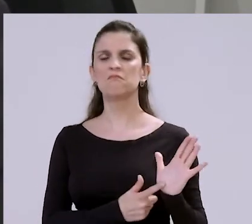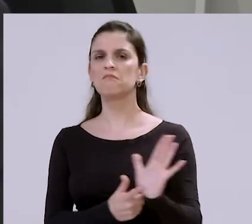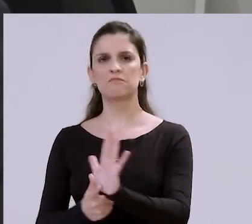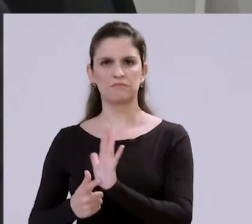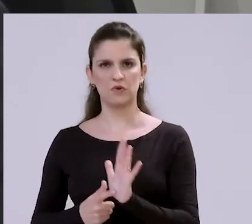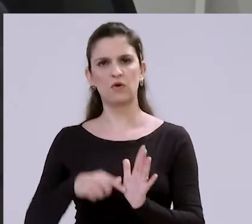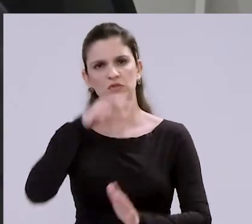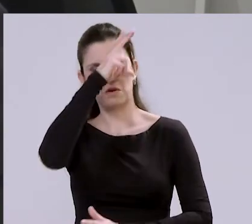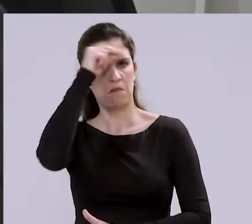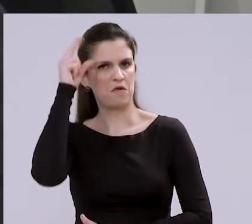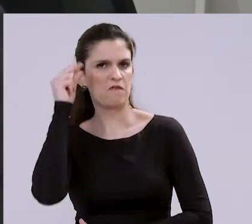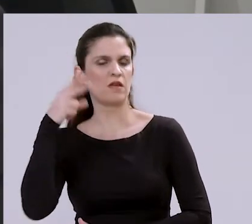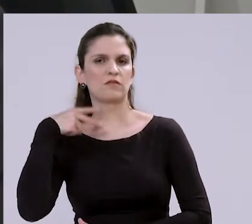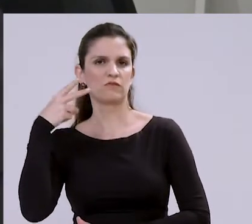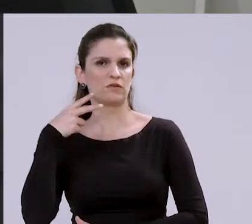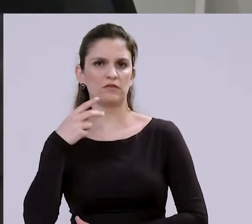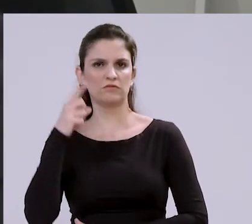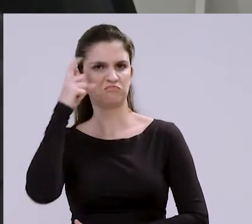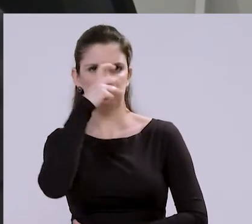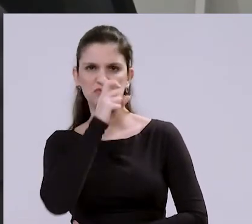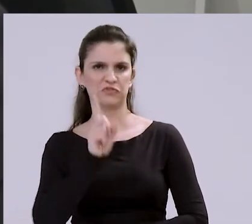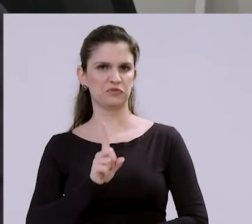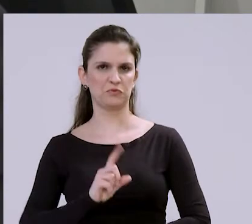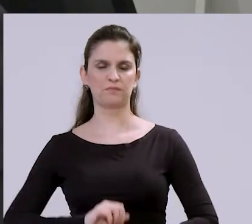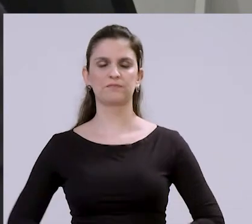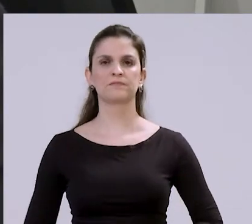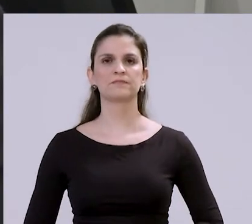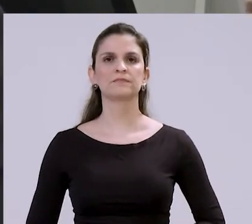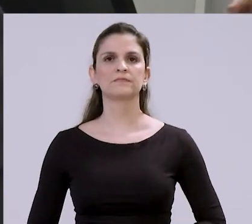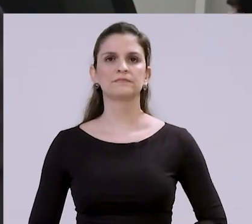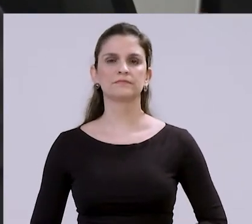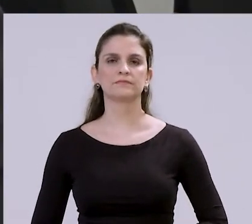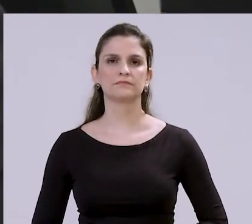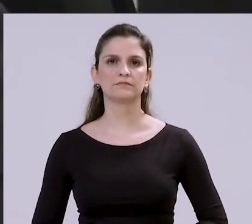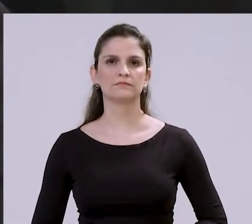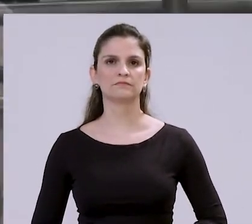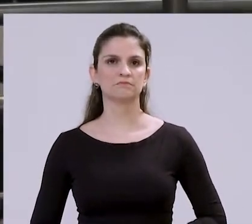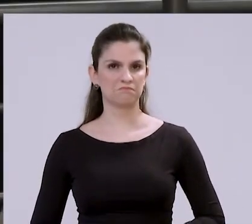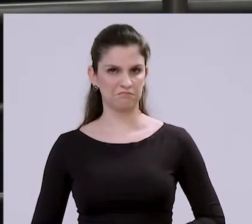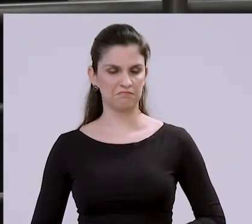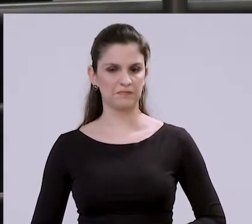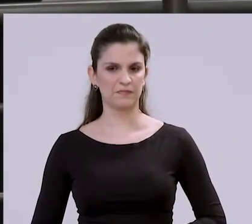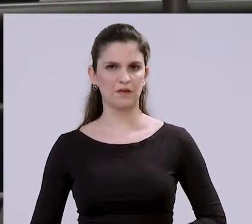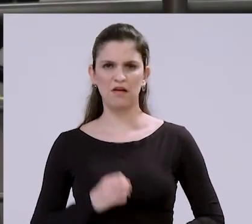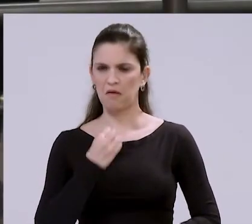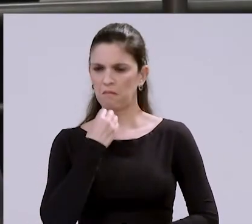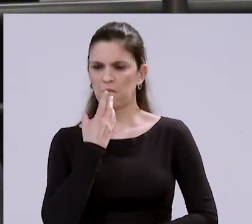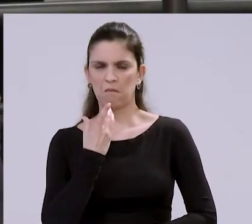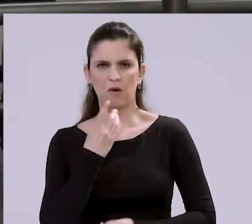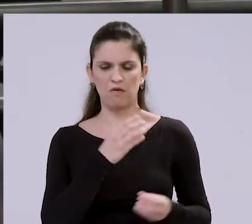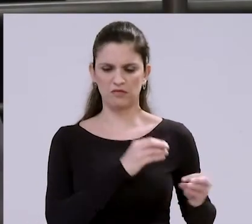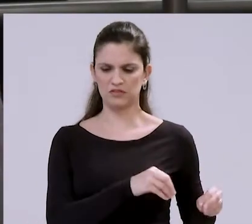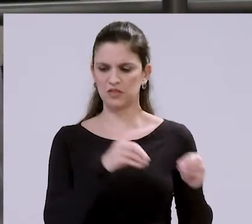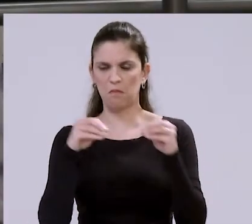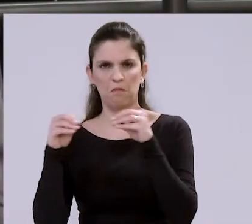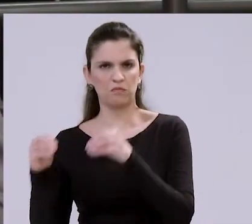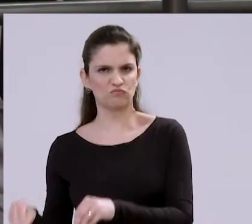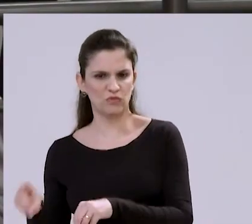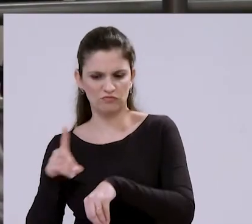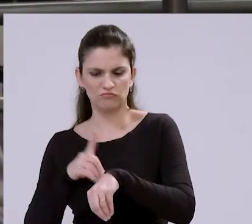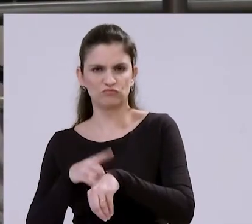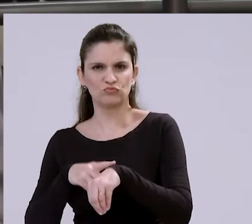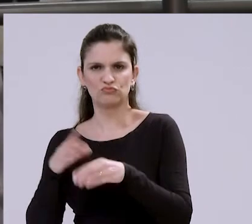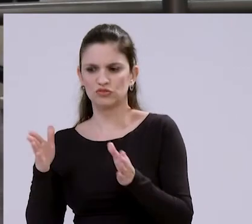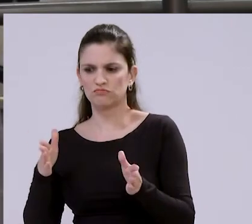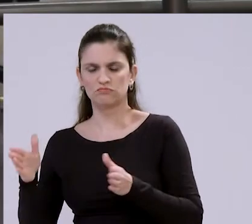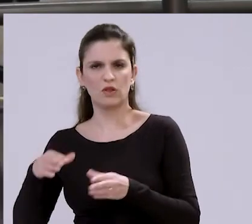exercendo a sua função como vereador ou como prefeito, não vai ter dificuldade nenhuma. Eu não vejo nenhuma vantagem de